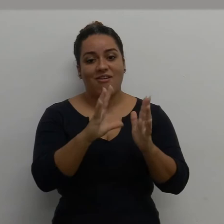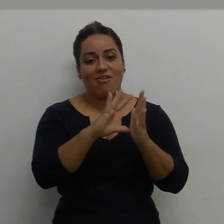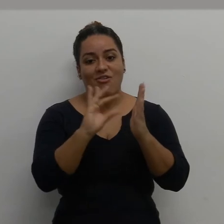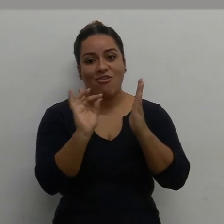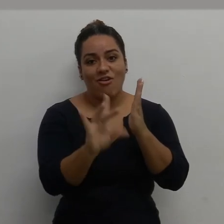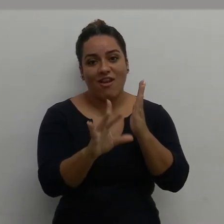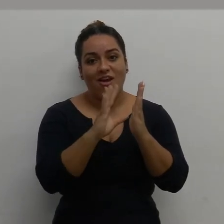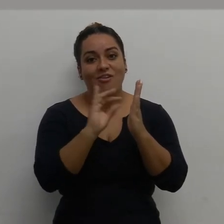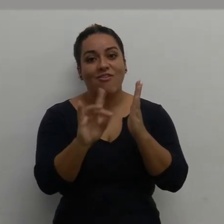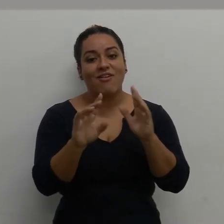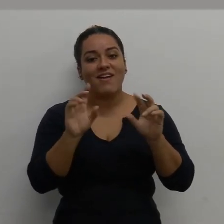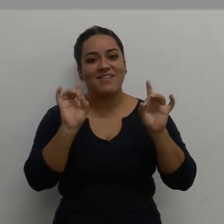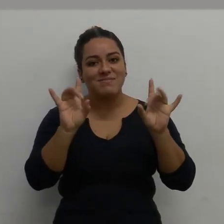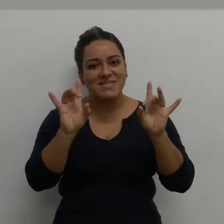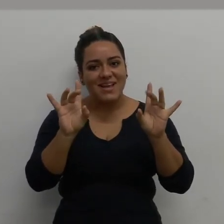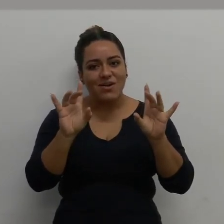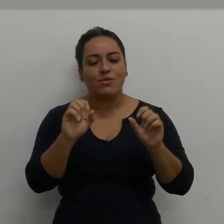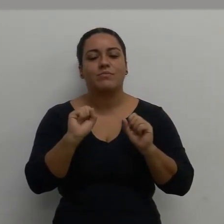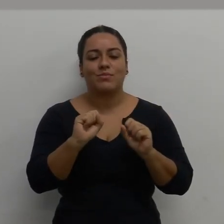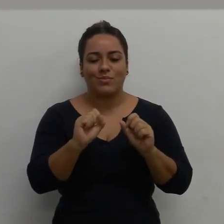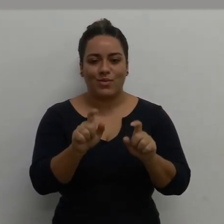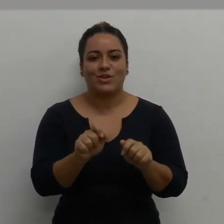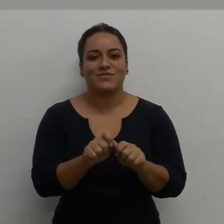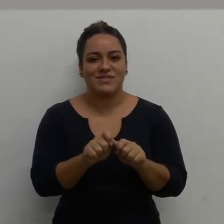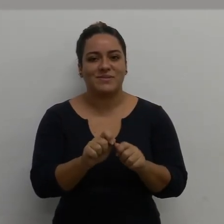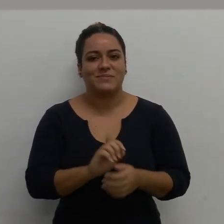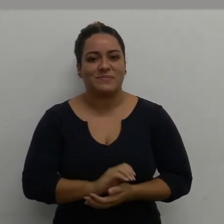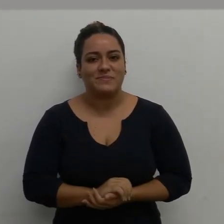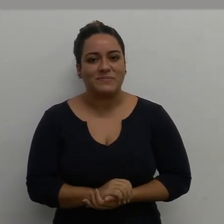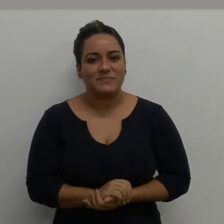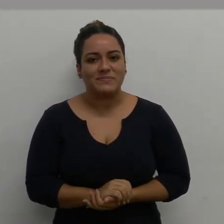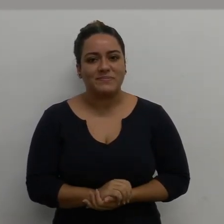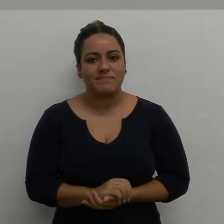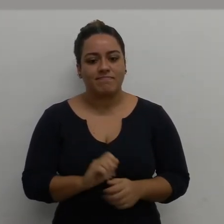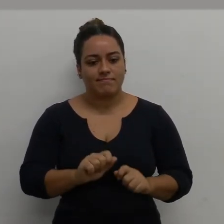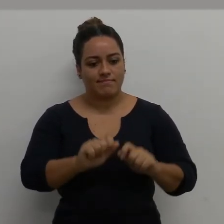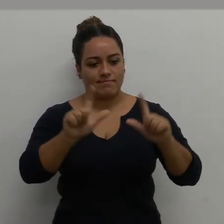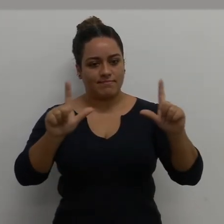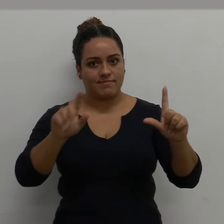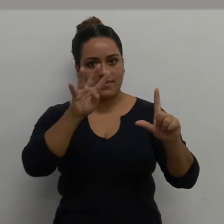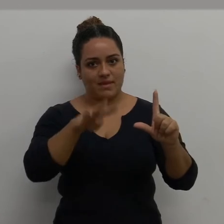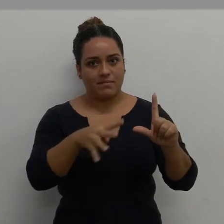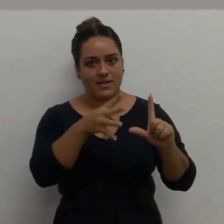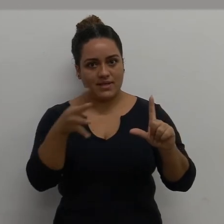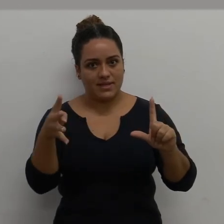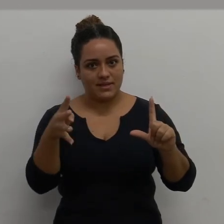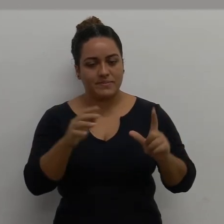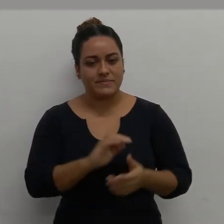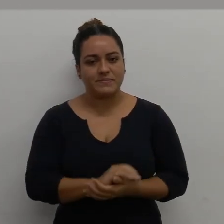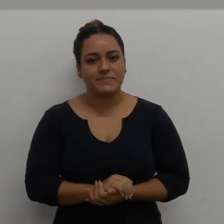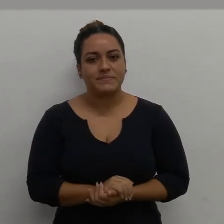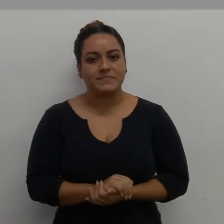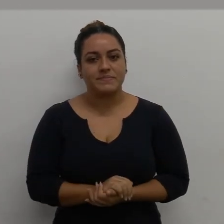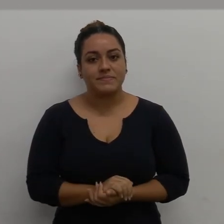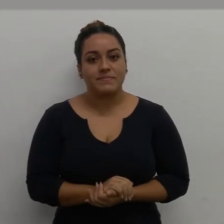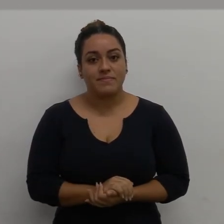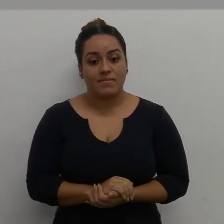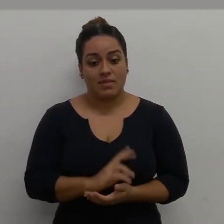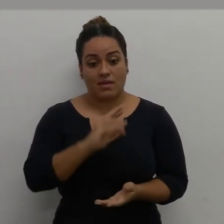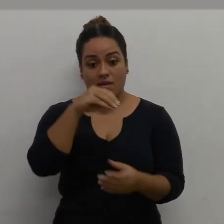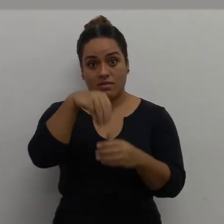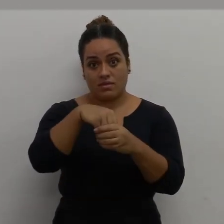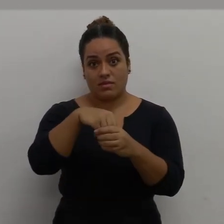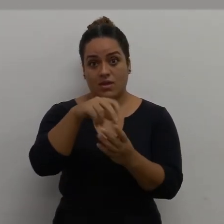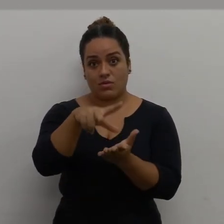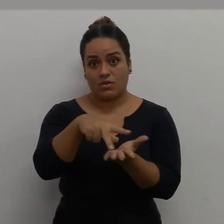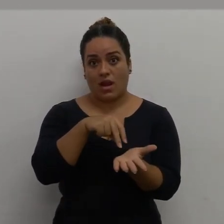colar especial, enfim. Ok? Por exemplo, vamos aqui abrir uma planilha, que está no meu